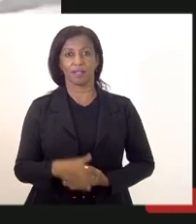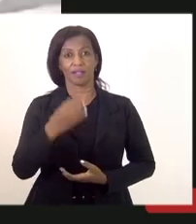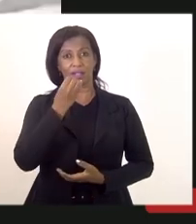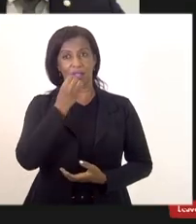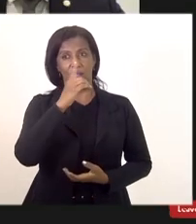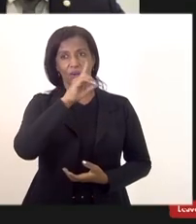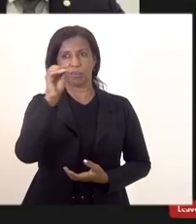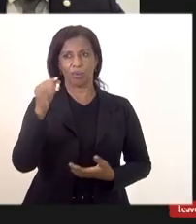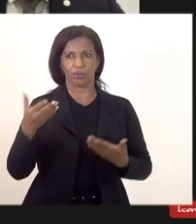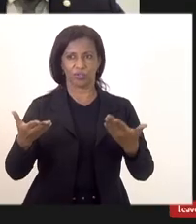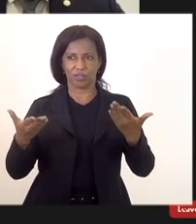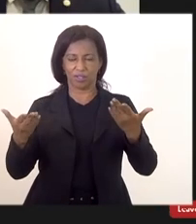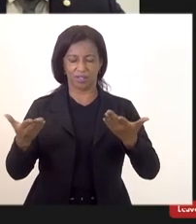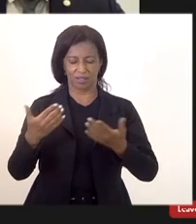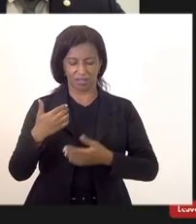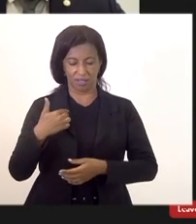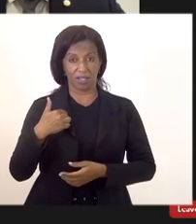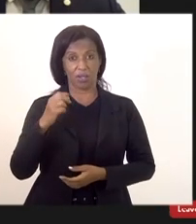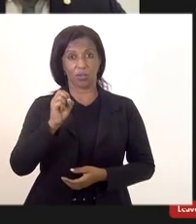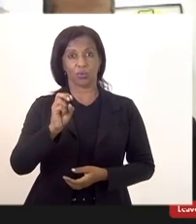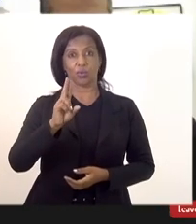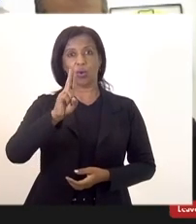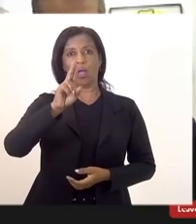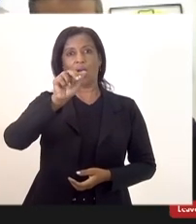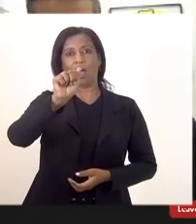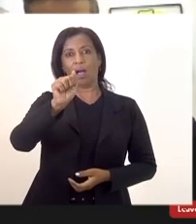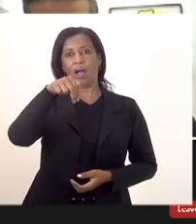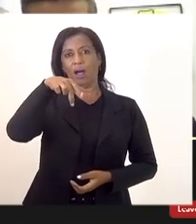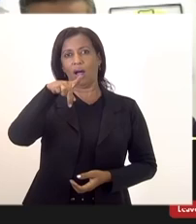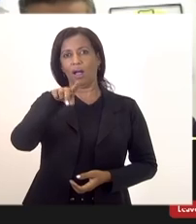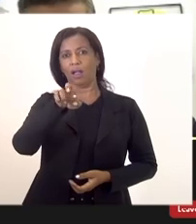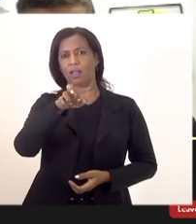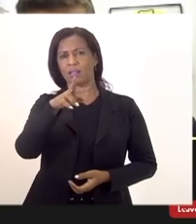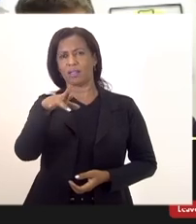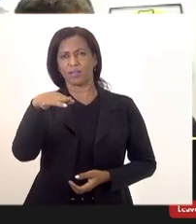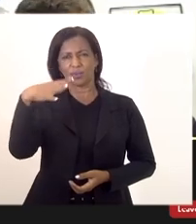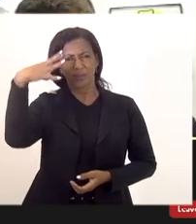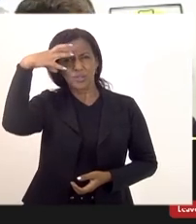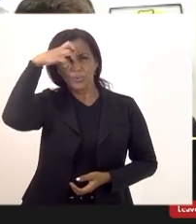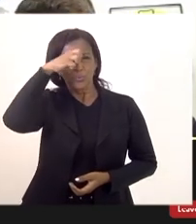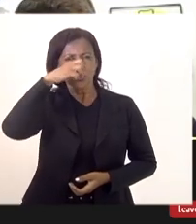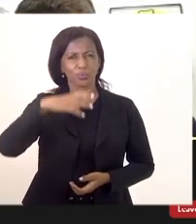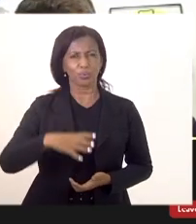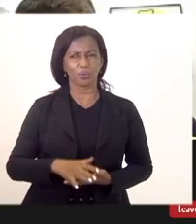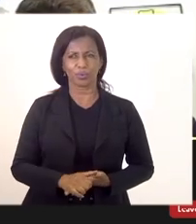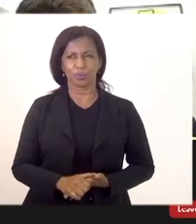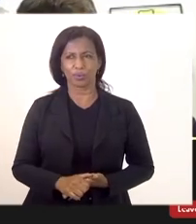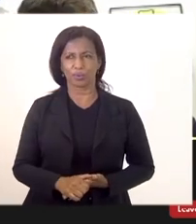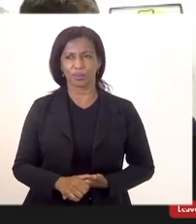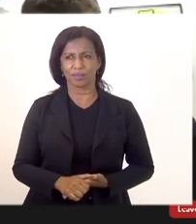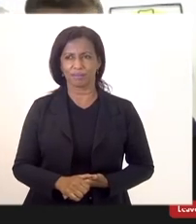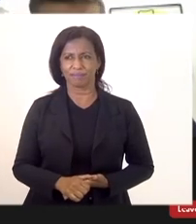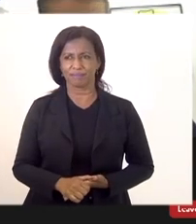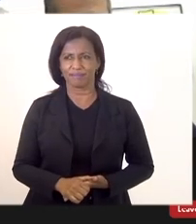agradeço a todos aí eu sou Anderson Nogueira tô representando aí a foto tá escura cara a gente quase não tá conseguindo